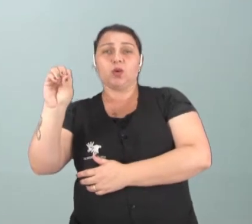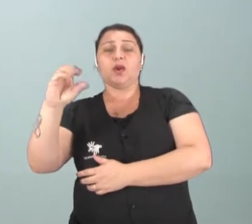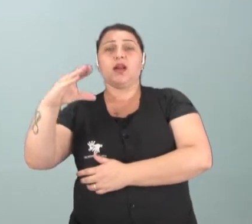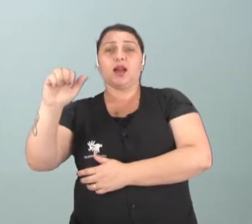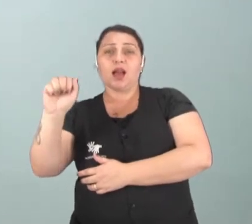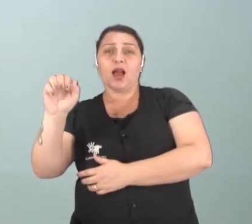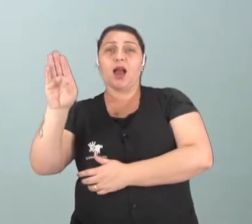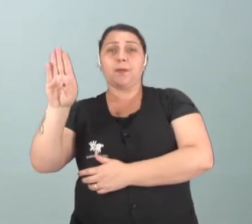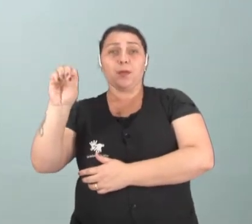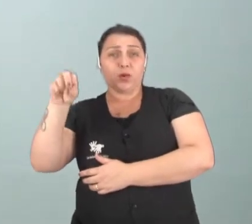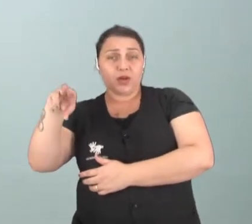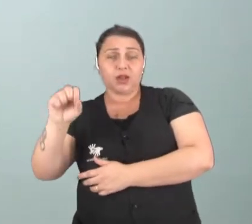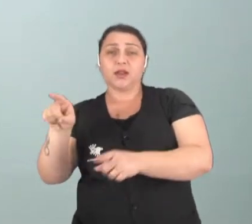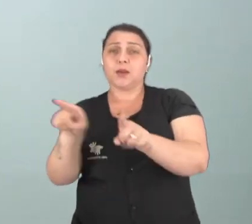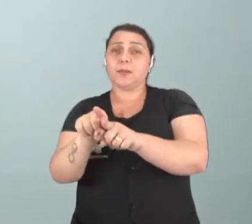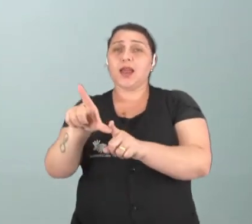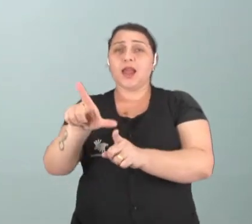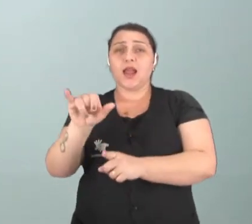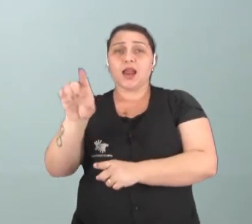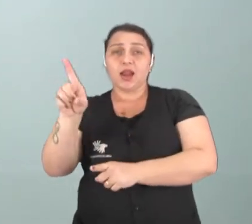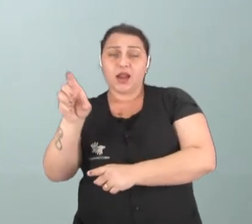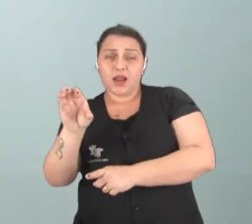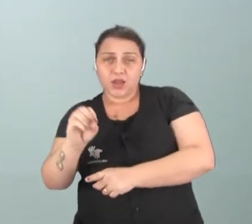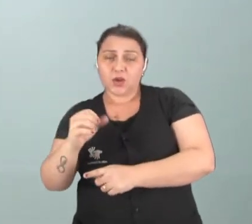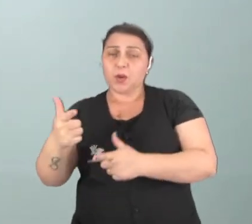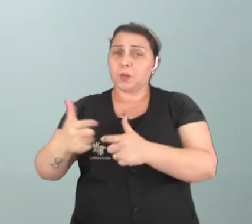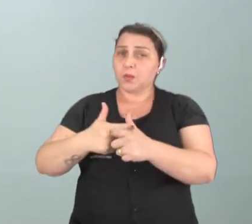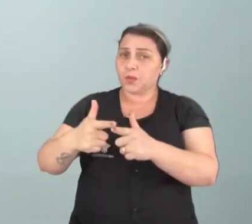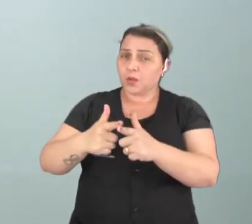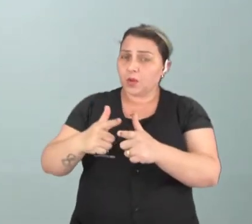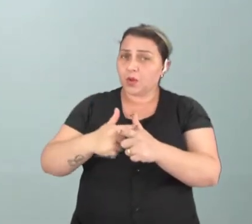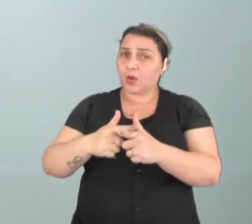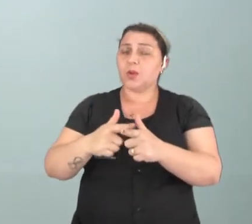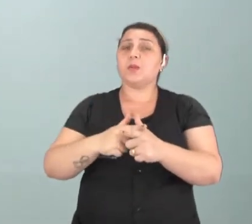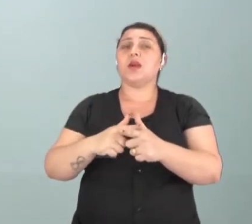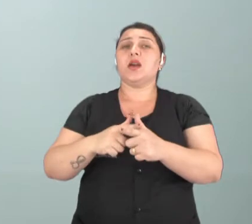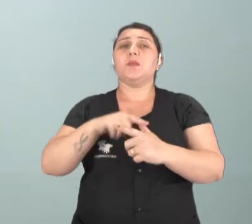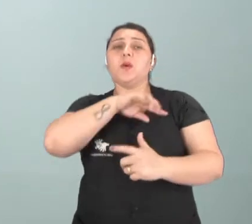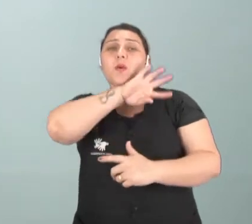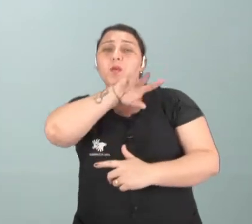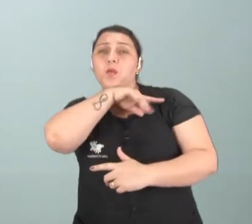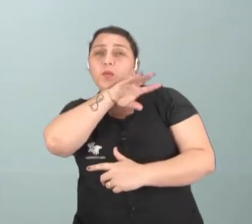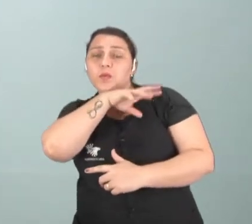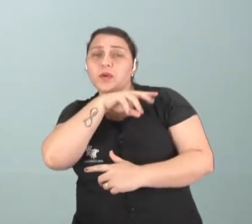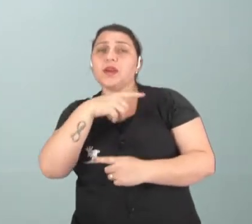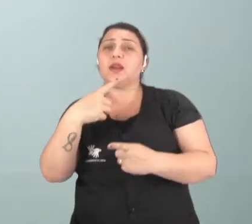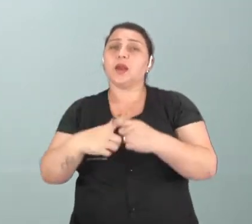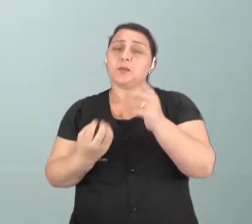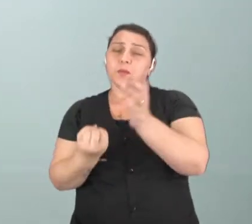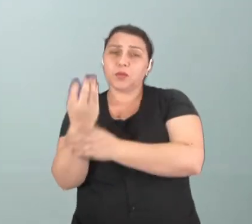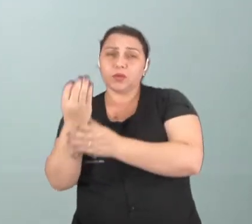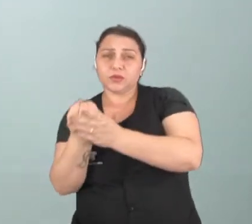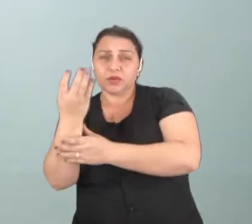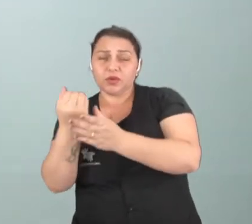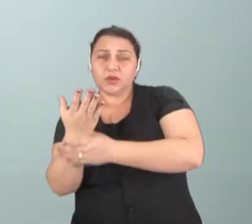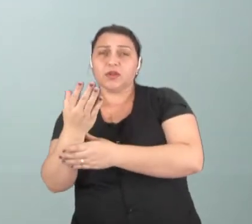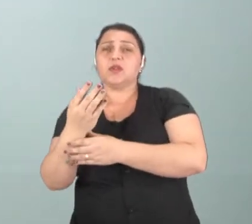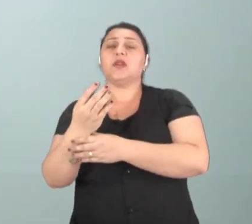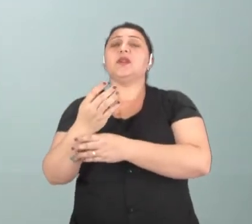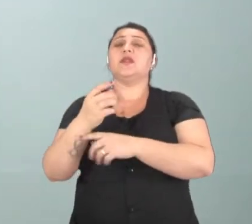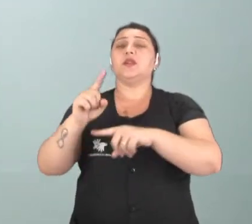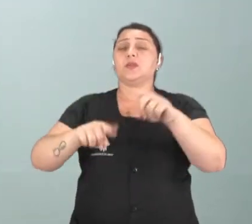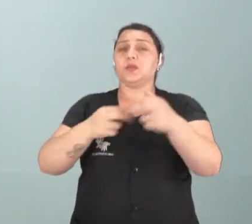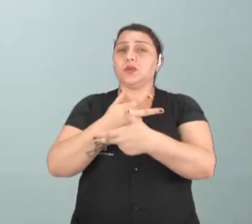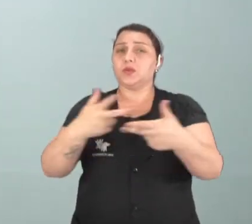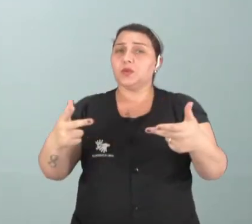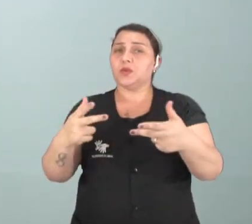lixo, que é algo que é um problema que se torna crônico, porque na mesma proporção que é produzido, esses produtos